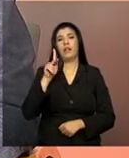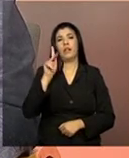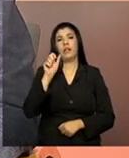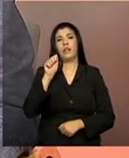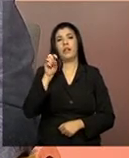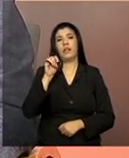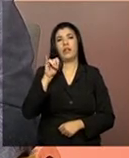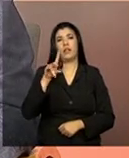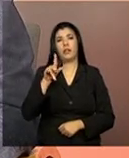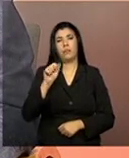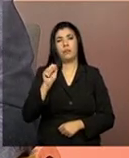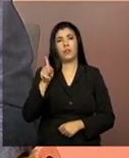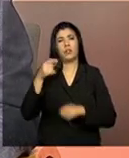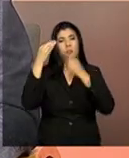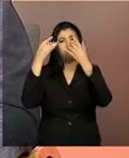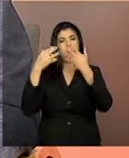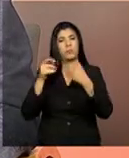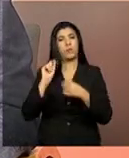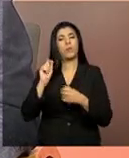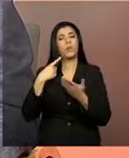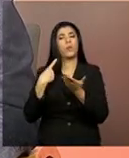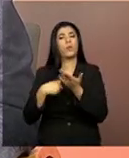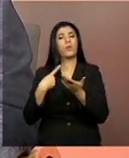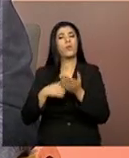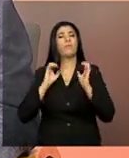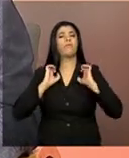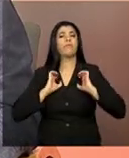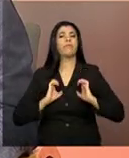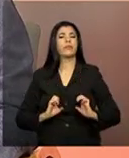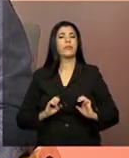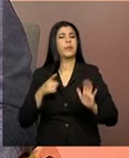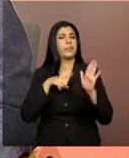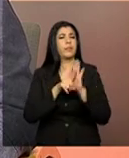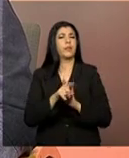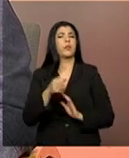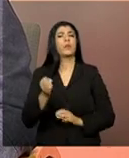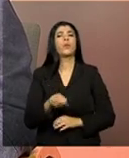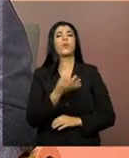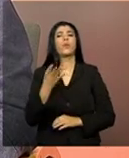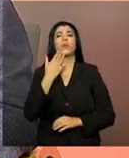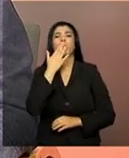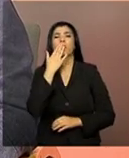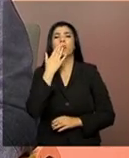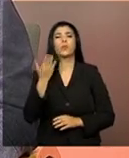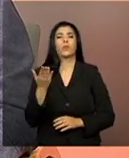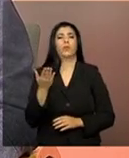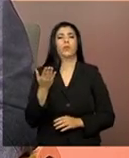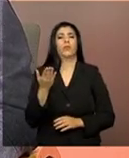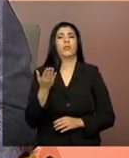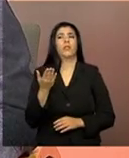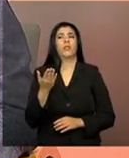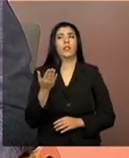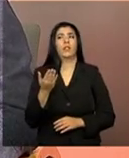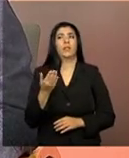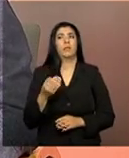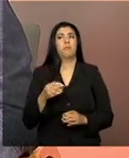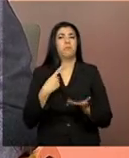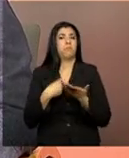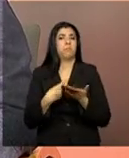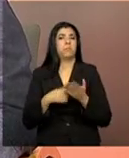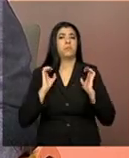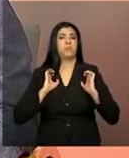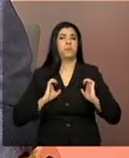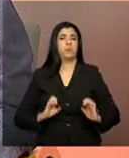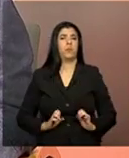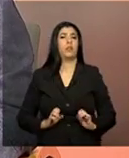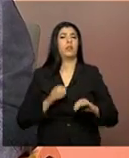quais os compromissos éticos assumidos pelas pessoas que possuem a senha aos sistemas, aí, de acesso